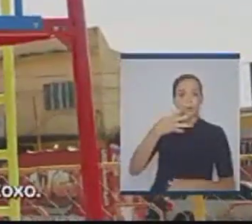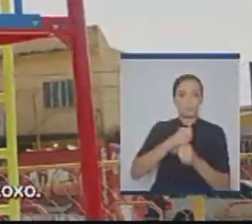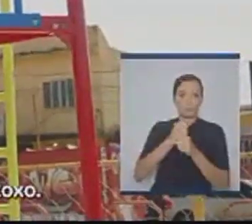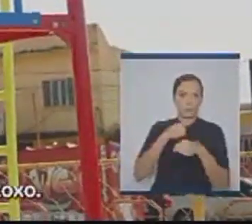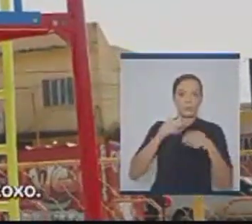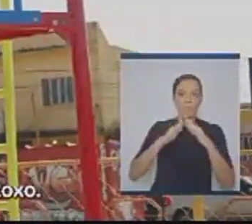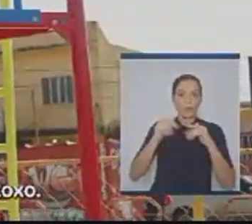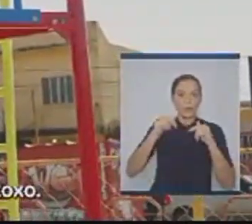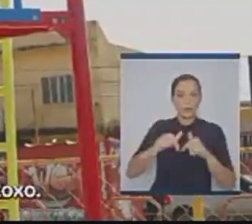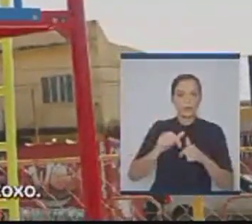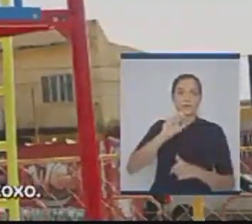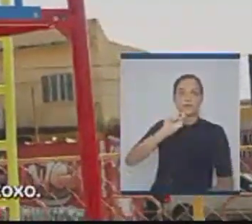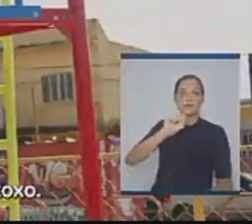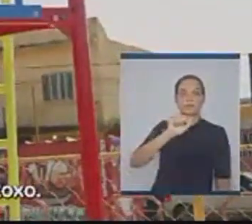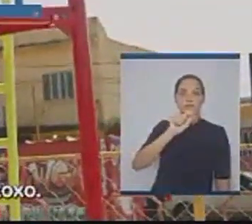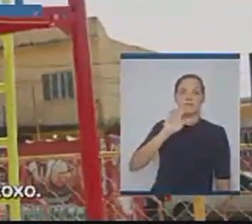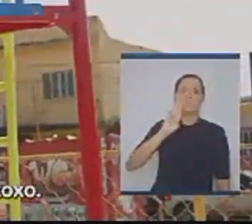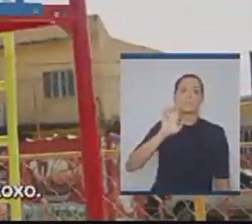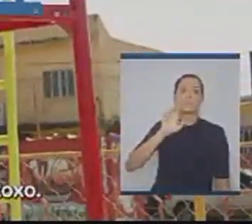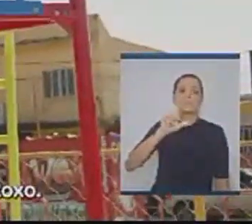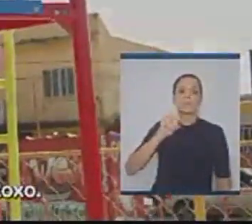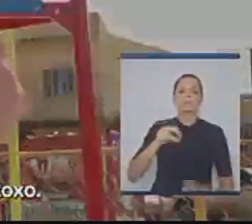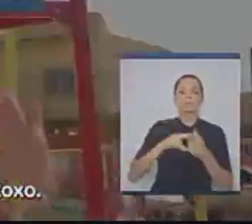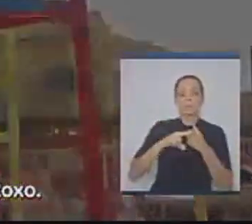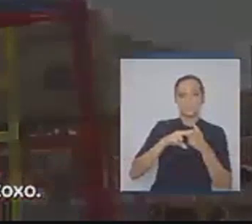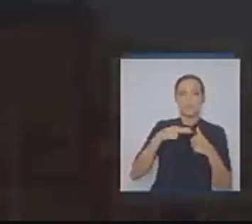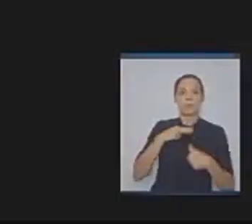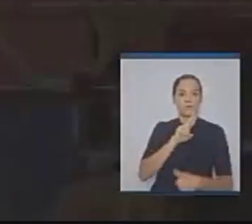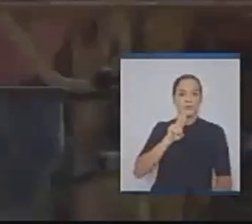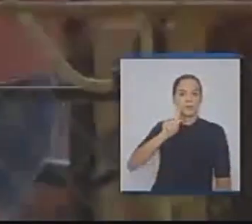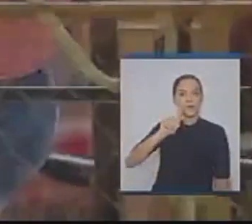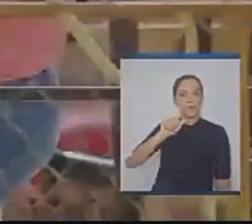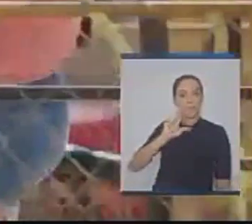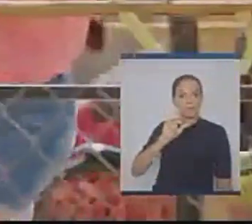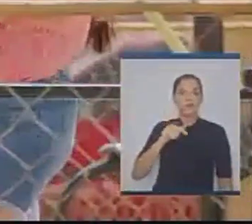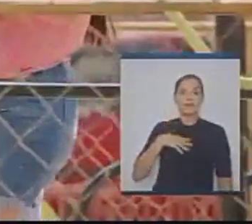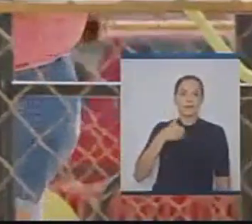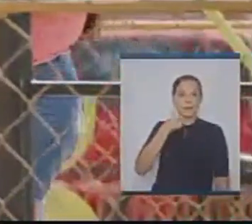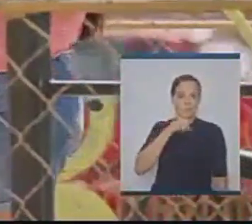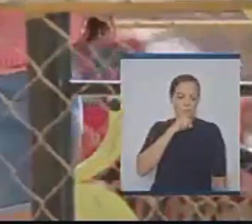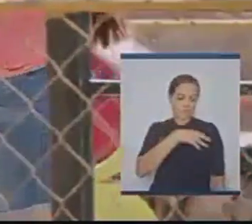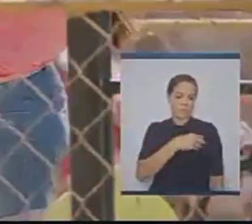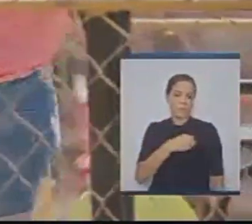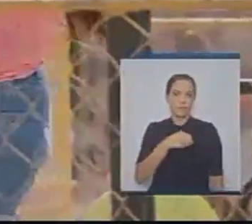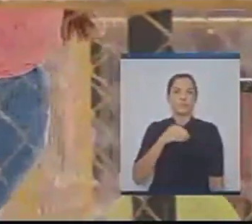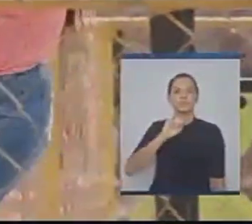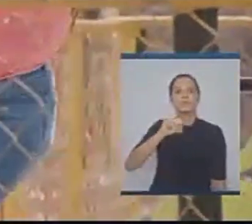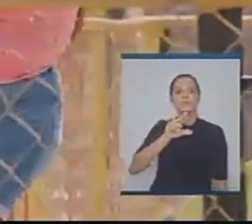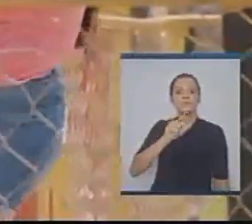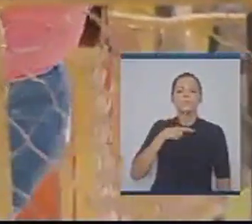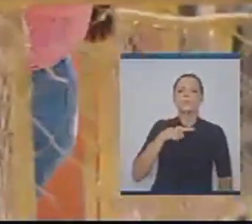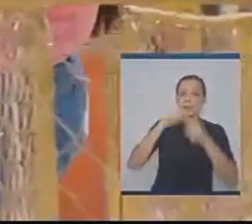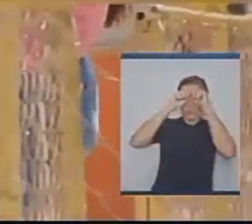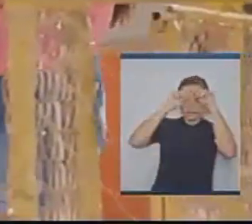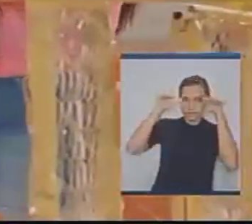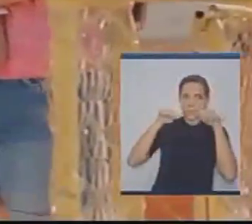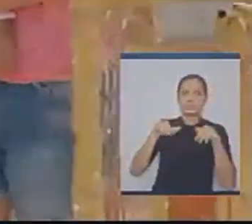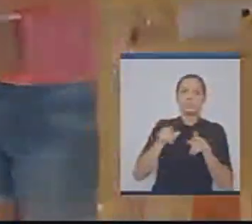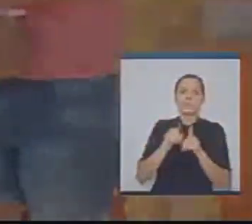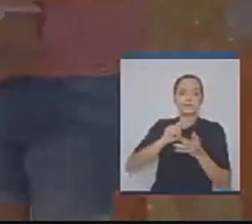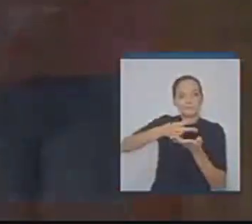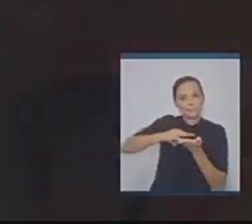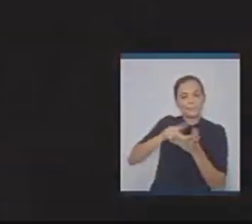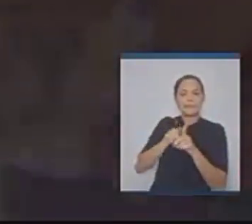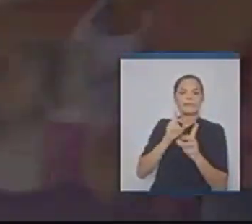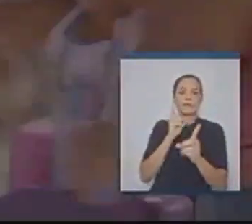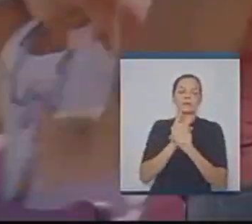Faz 24 anos que eu moro aqui no bairro de São Bernardo de Belforjo. Eu sou a Gabriele, mãe da Júlia. A Júlia tem autismo, tem epilepsia.